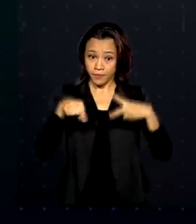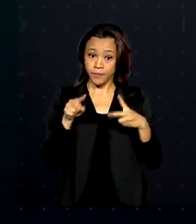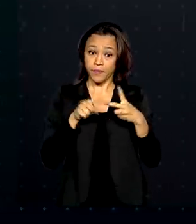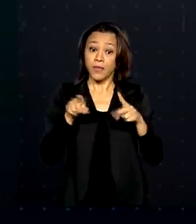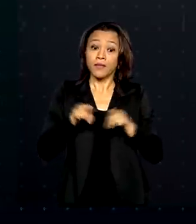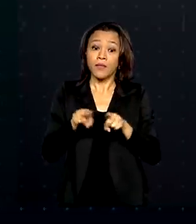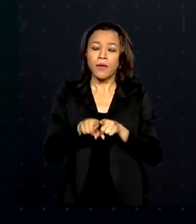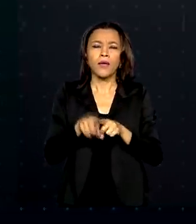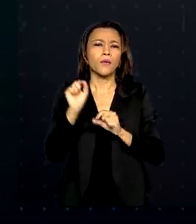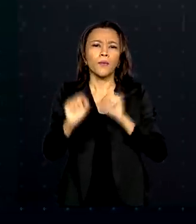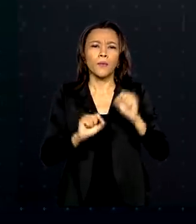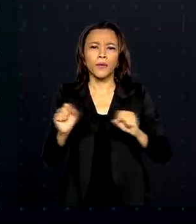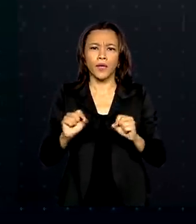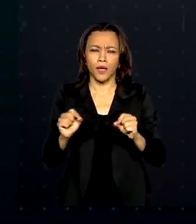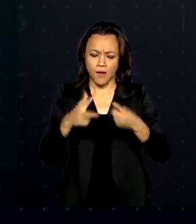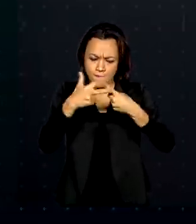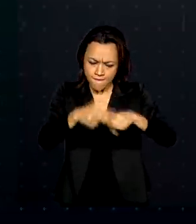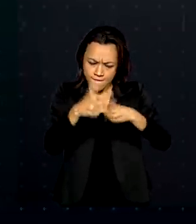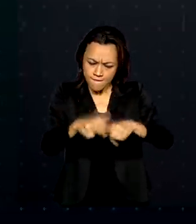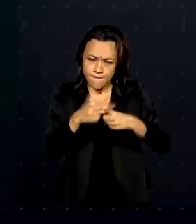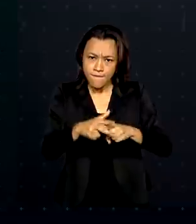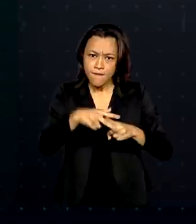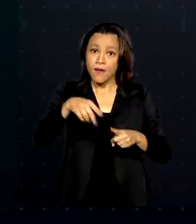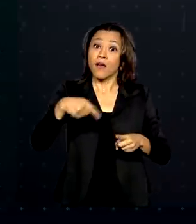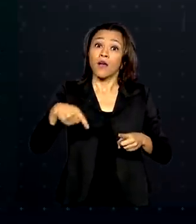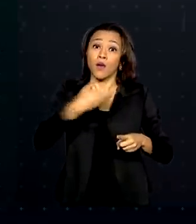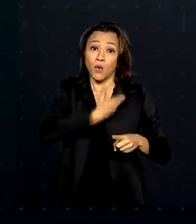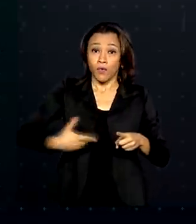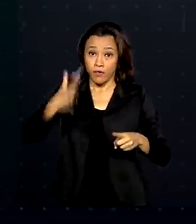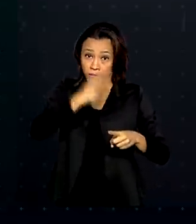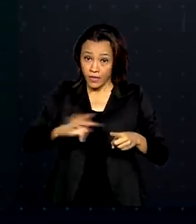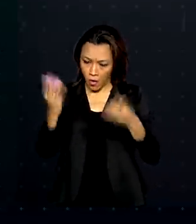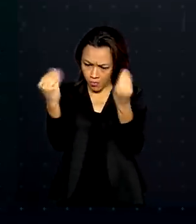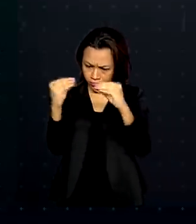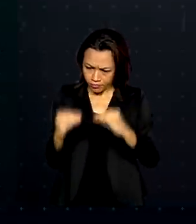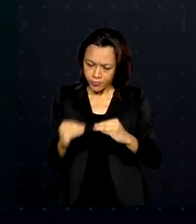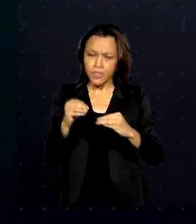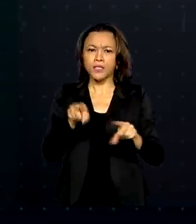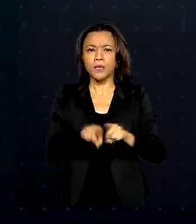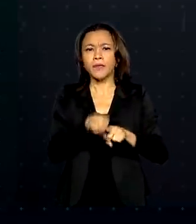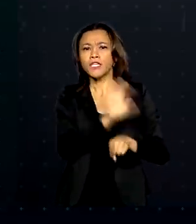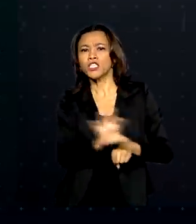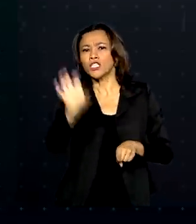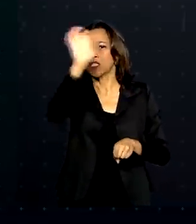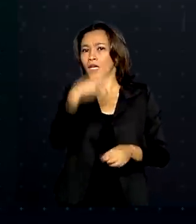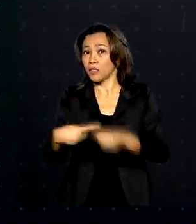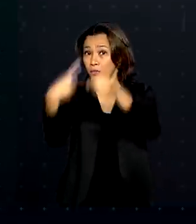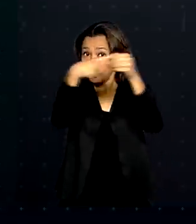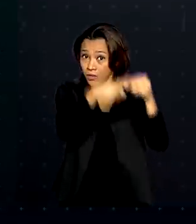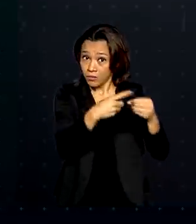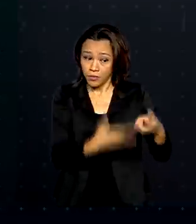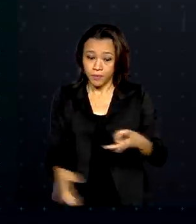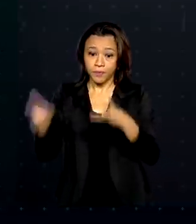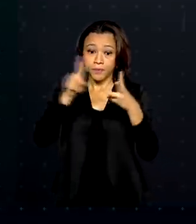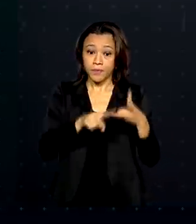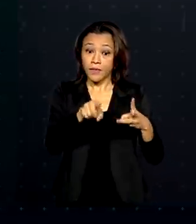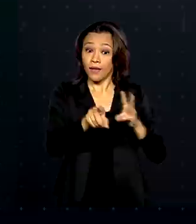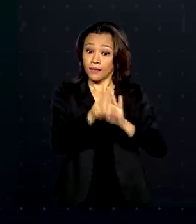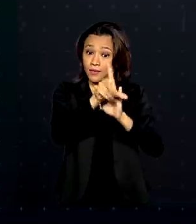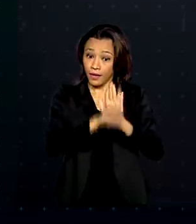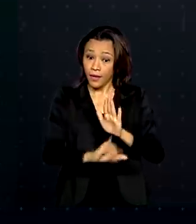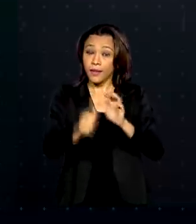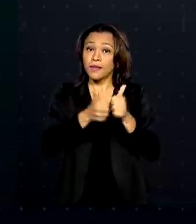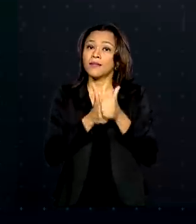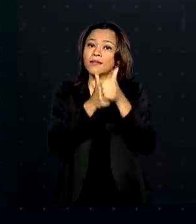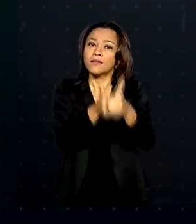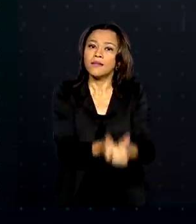alinhamento de ações entre o governo federal e os estados e municípios. Além de analisar se a legislação brasileira está de acordo com